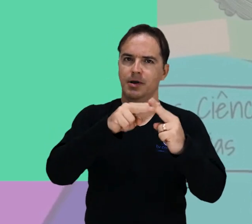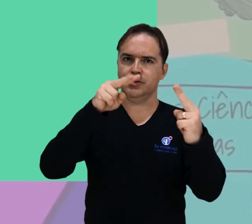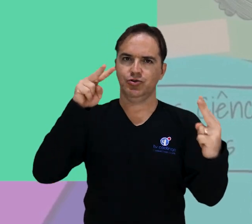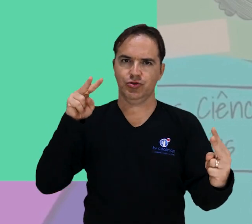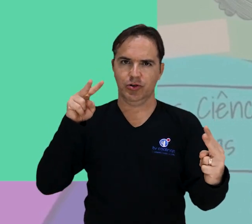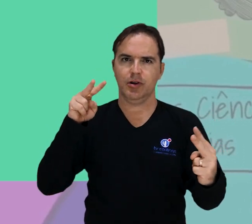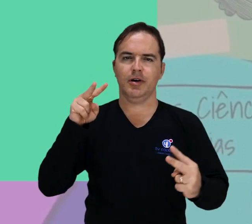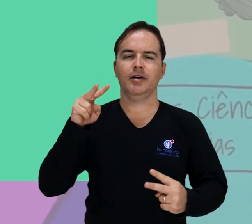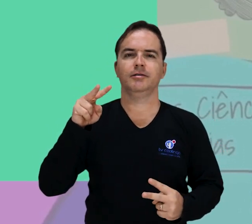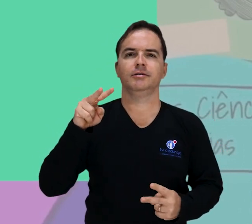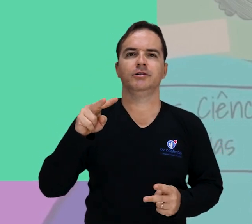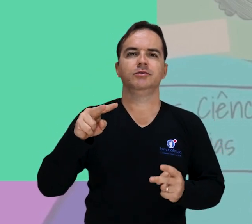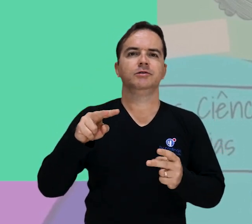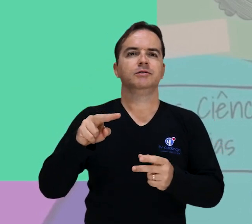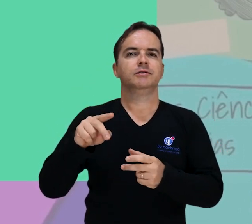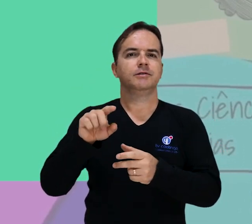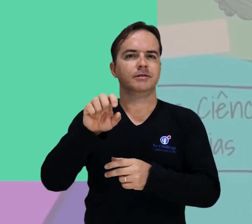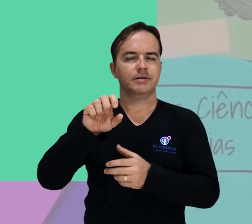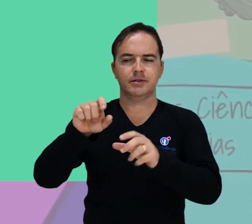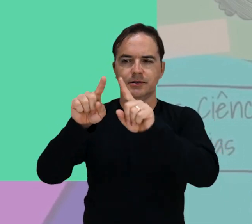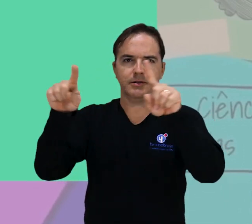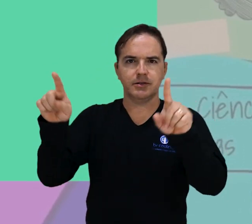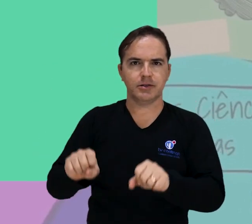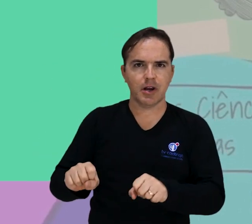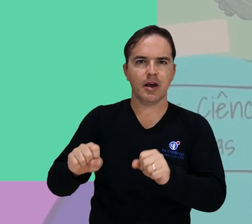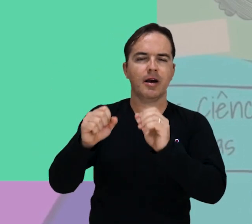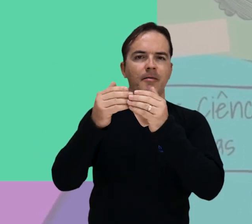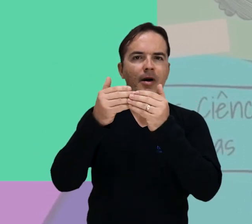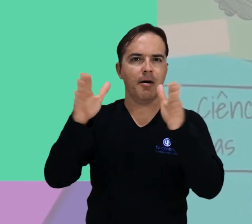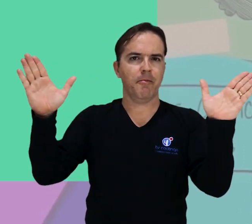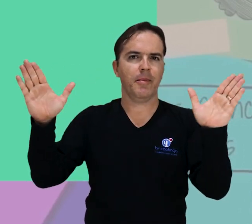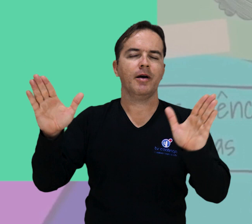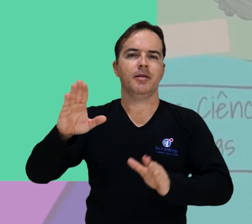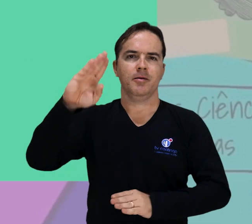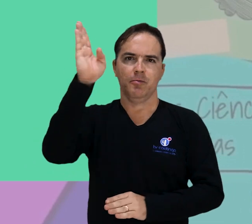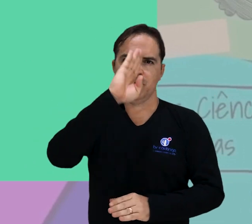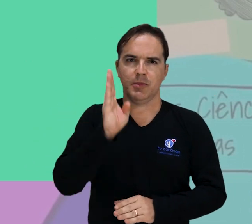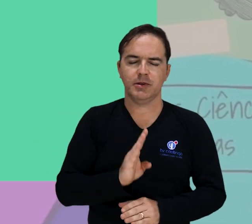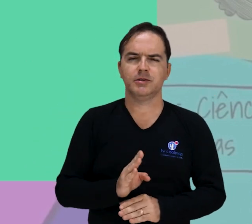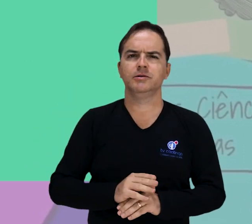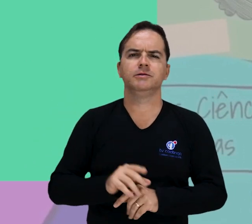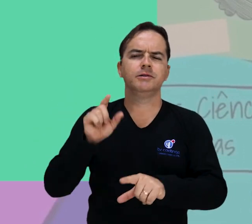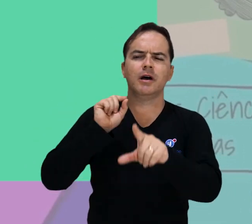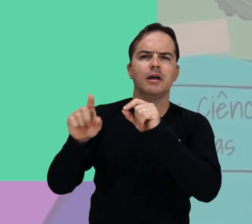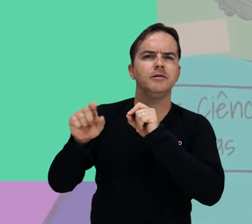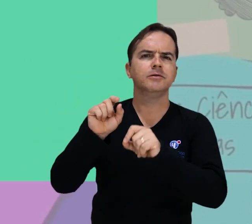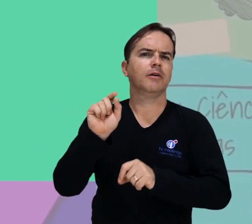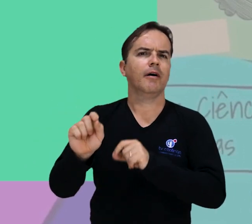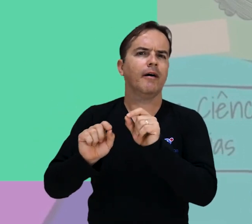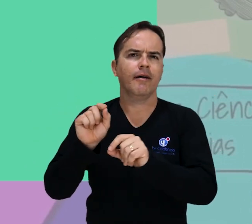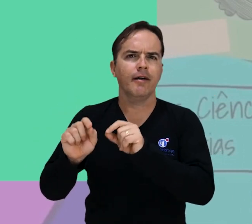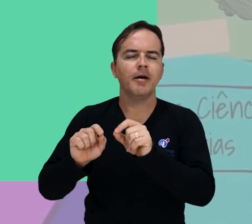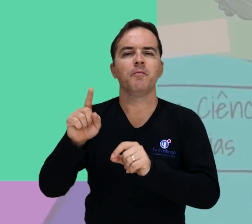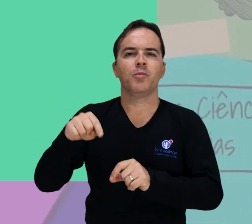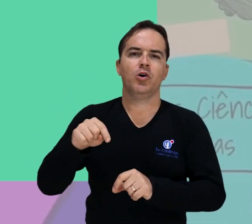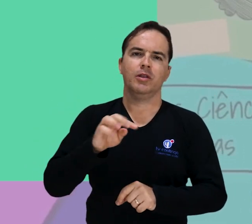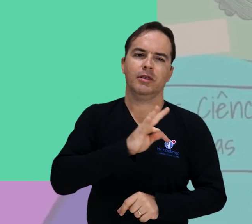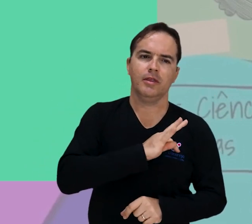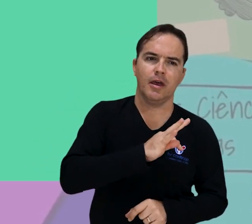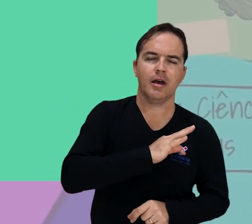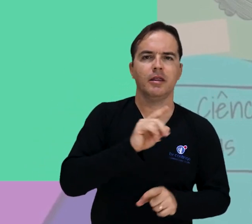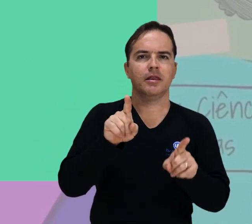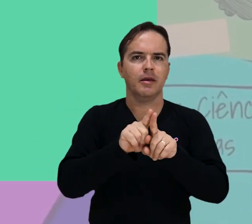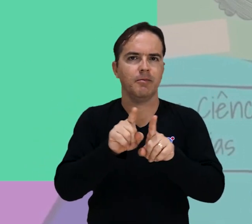distância do Sistema Universidade Aberta do Brasil. Podem participar da seleção, docentes e técnicos em